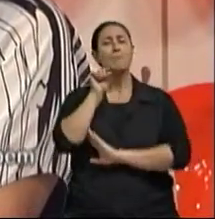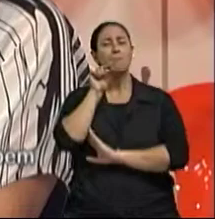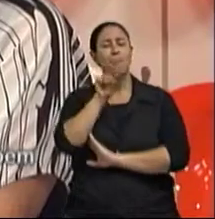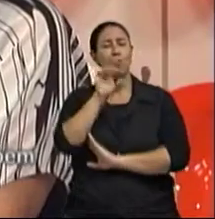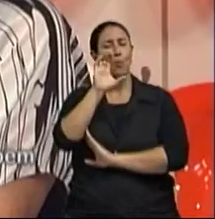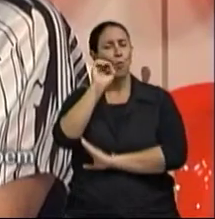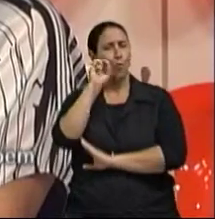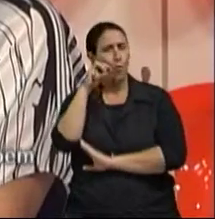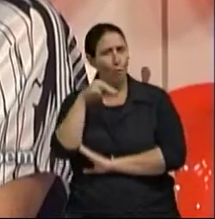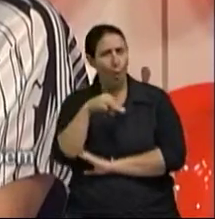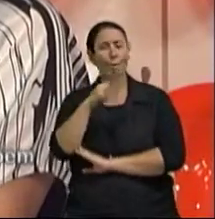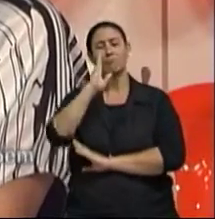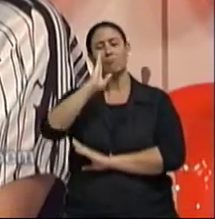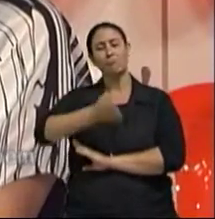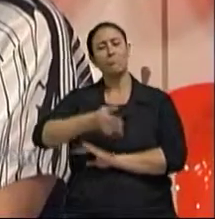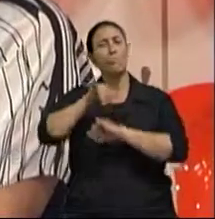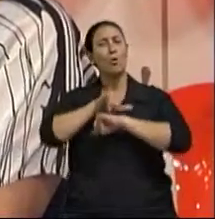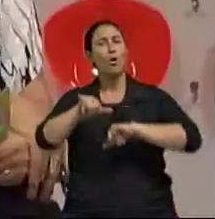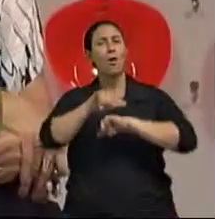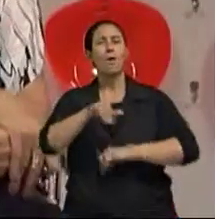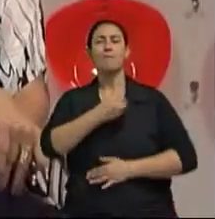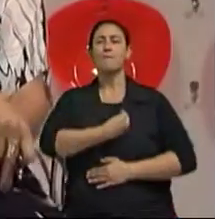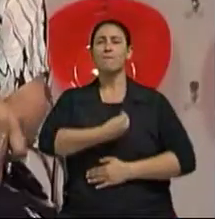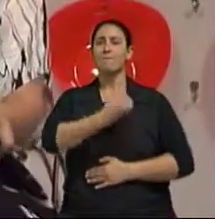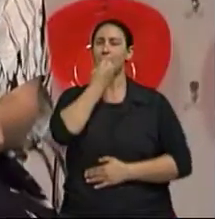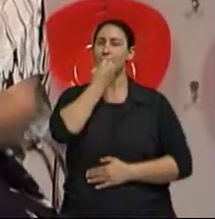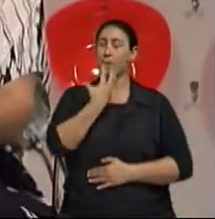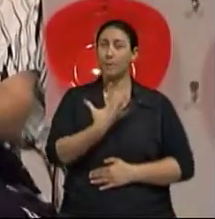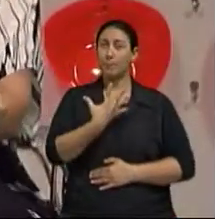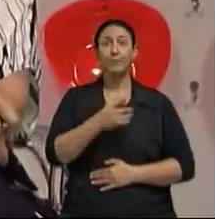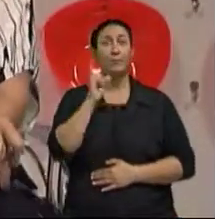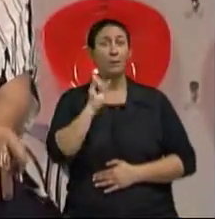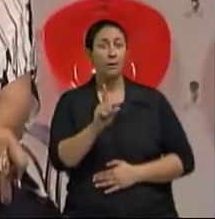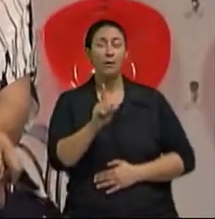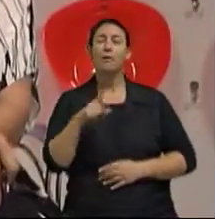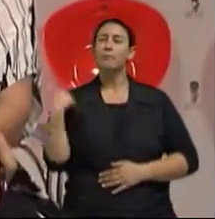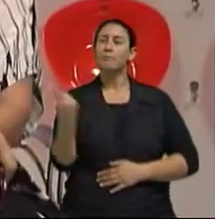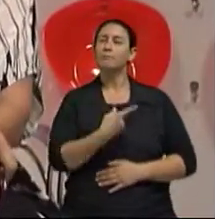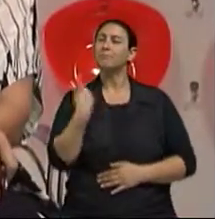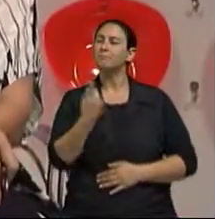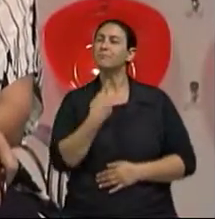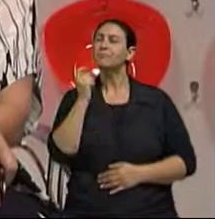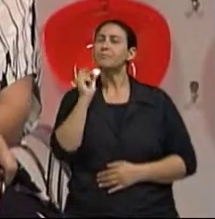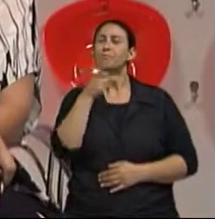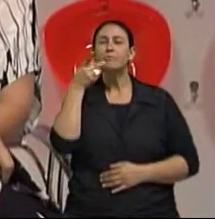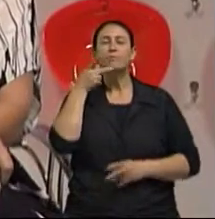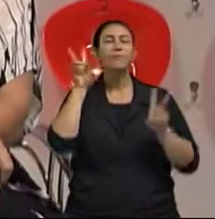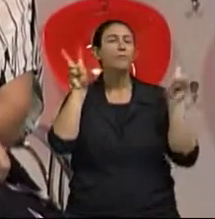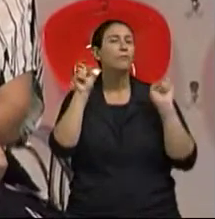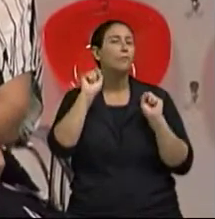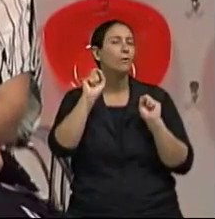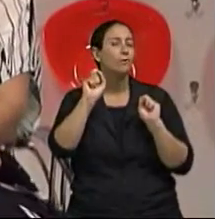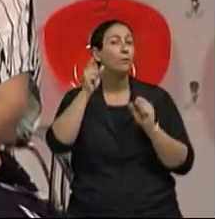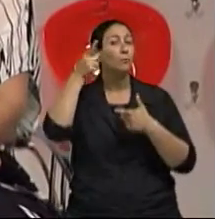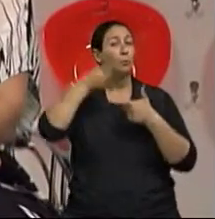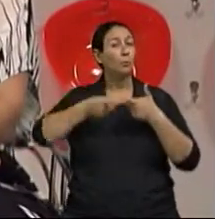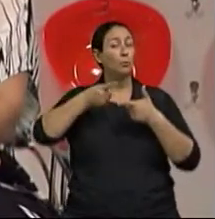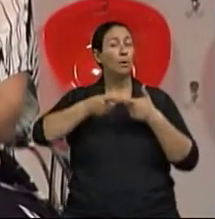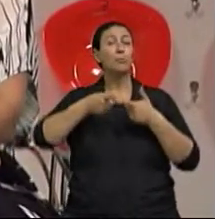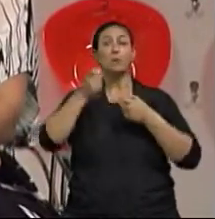programa Viva Bem E continuamos aqui a nossa conversa sobre impacto ambiental no ano de